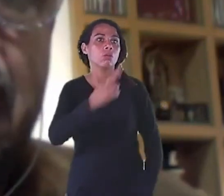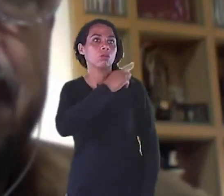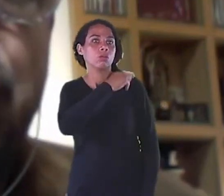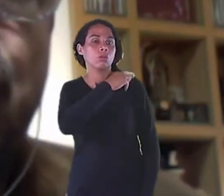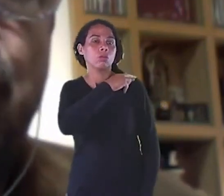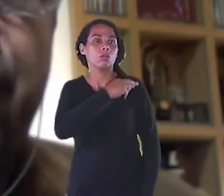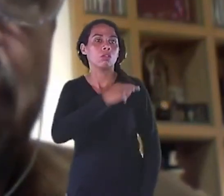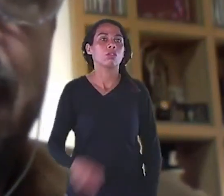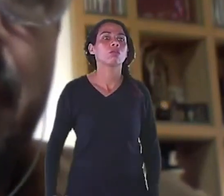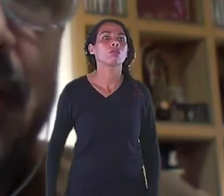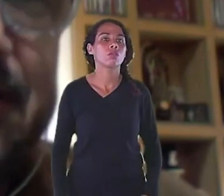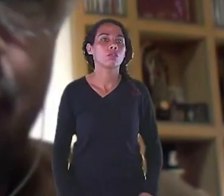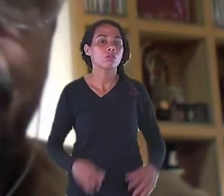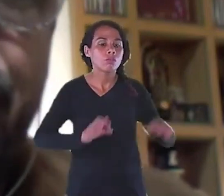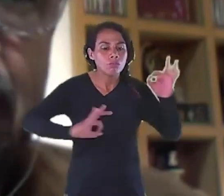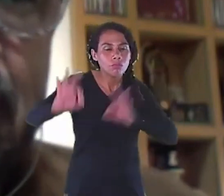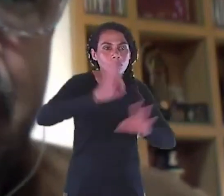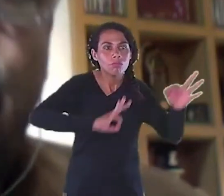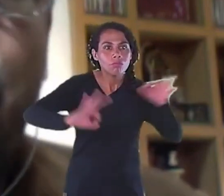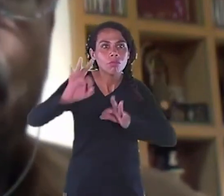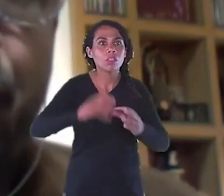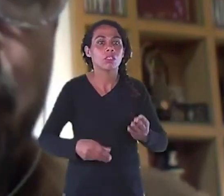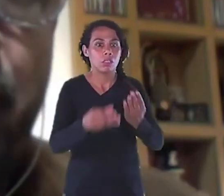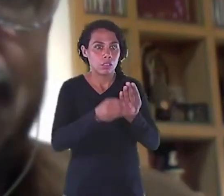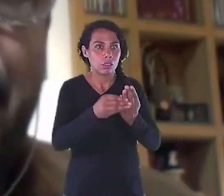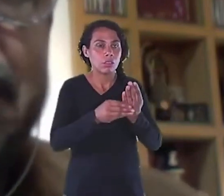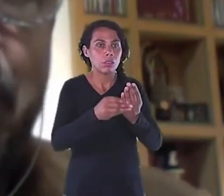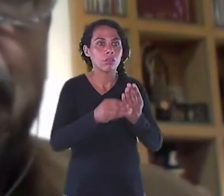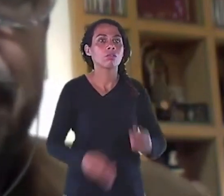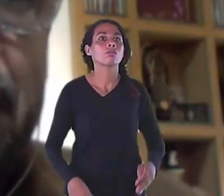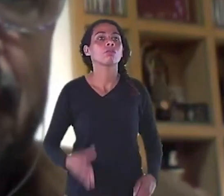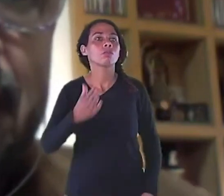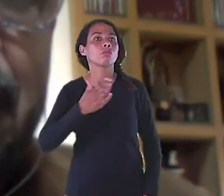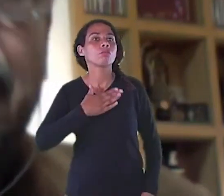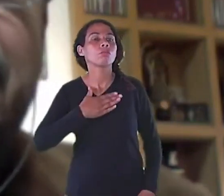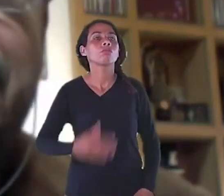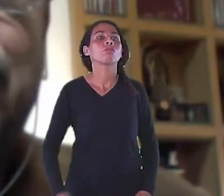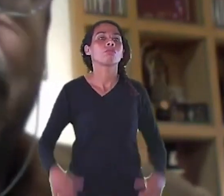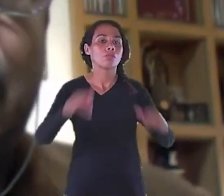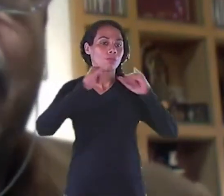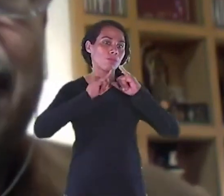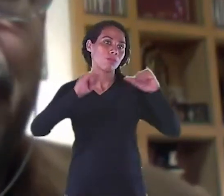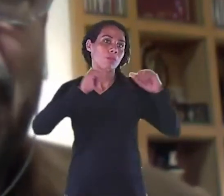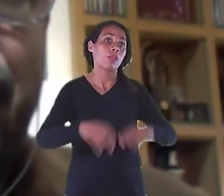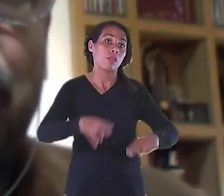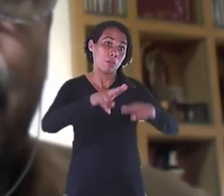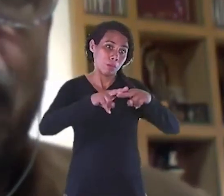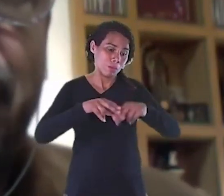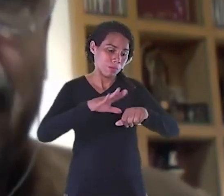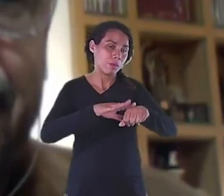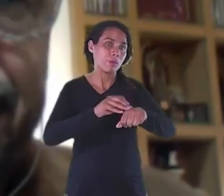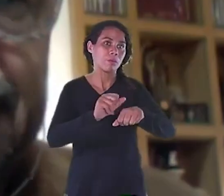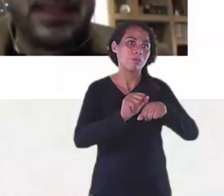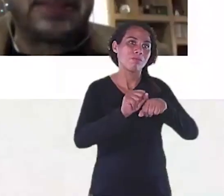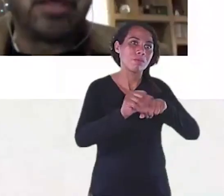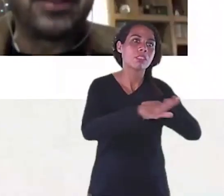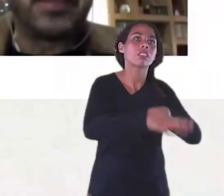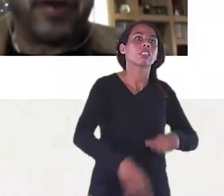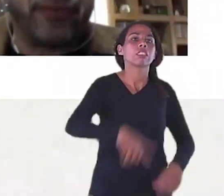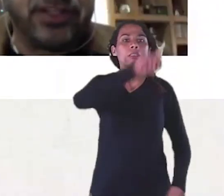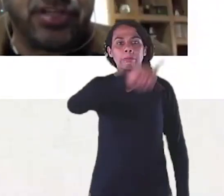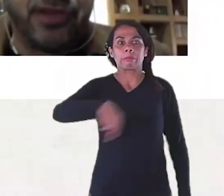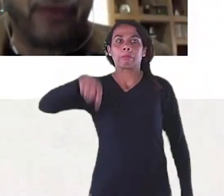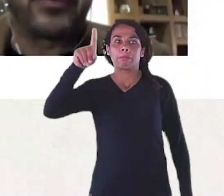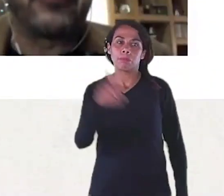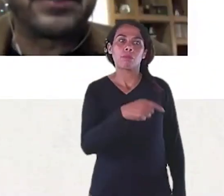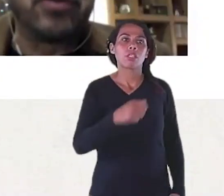março Até julho E voltaria para lançar o livro Como eu não fui Por causa da pandemia Estou aqui aguardando Para voltar o ano que vem Tá bom Então